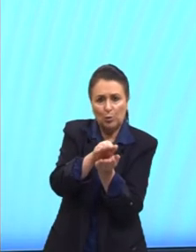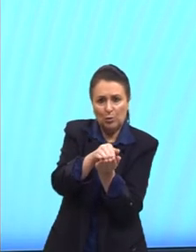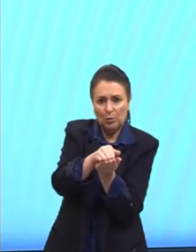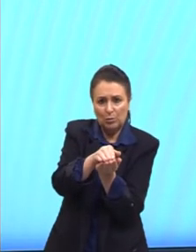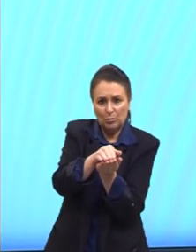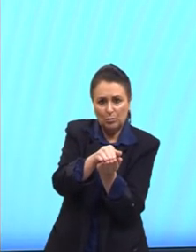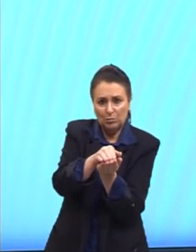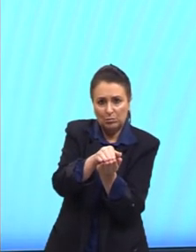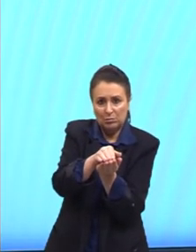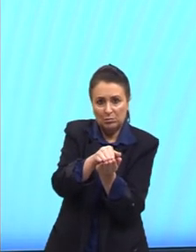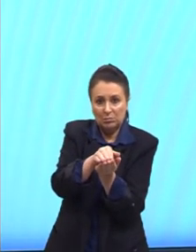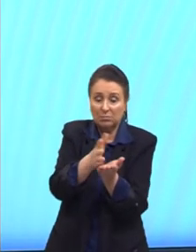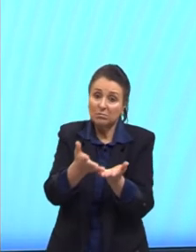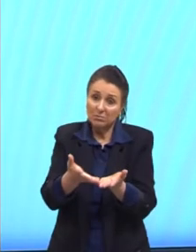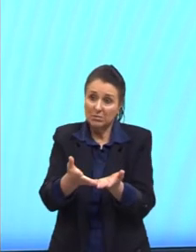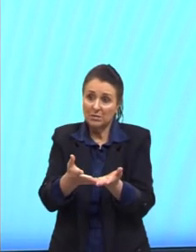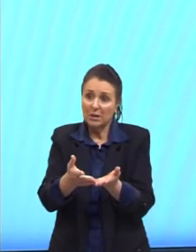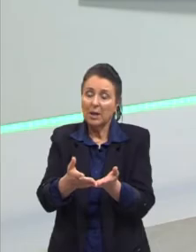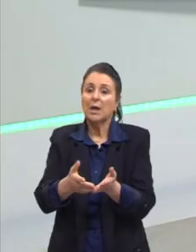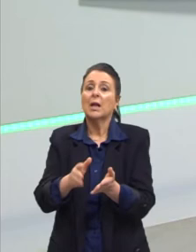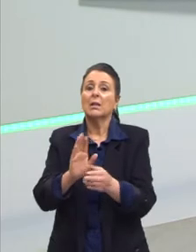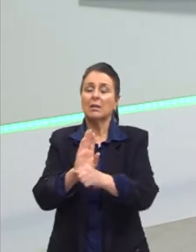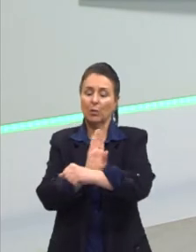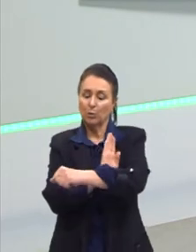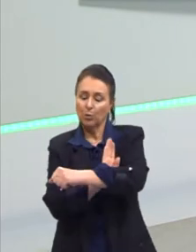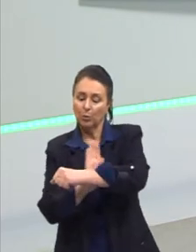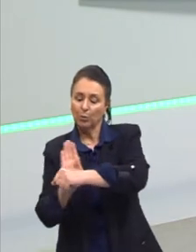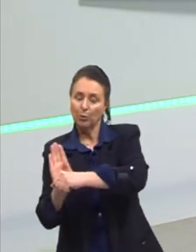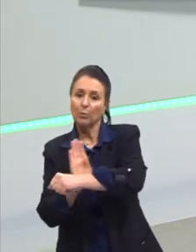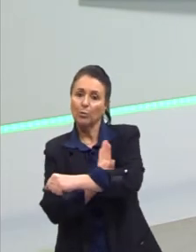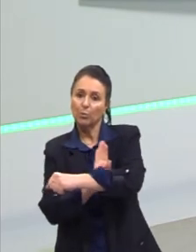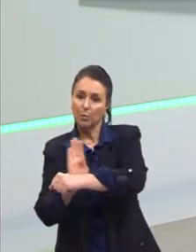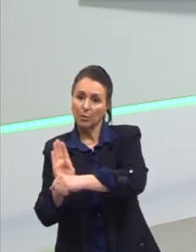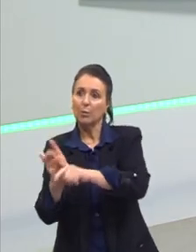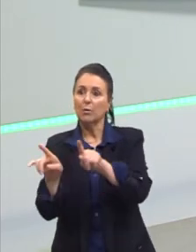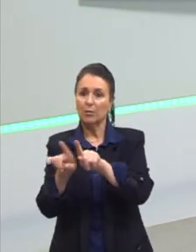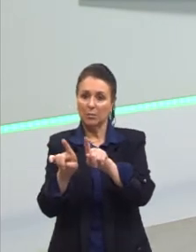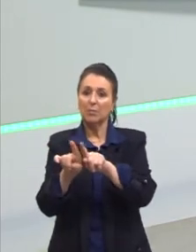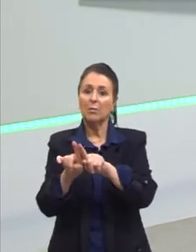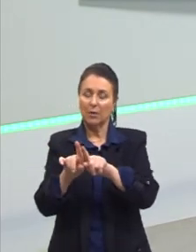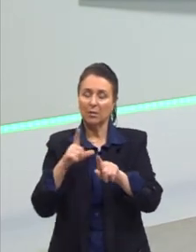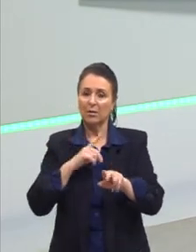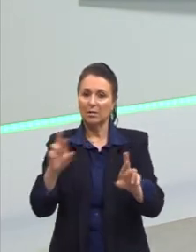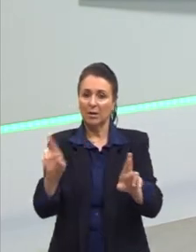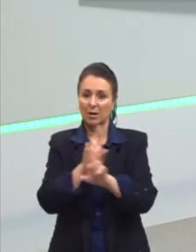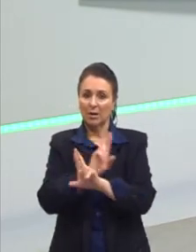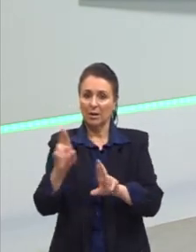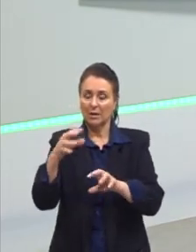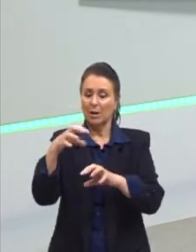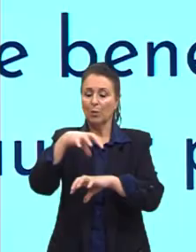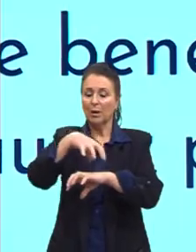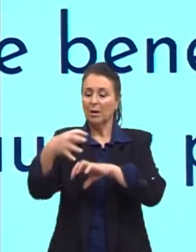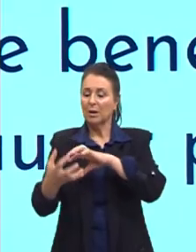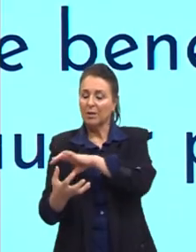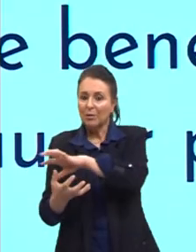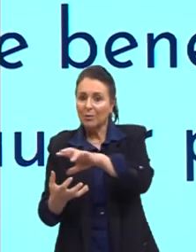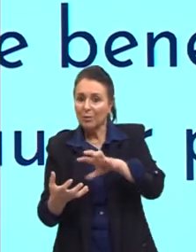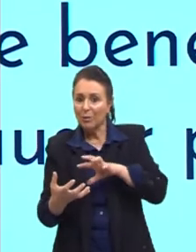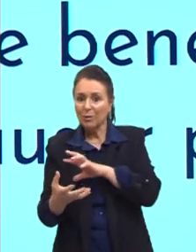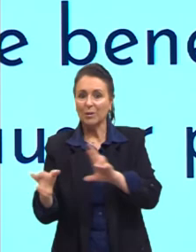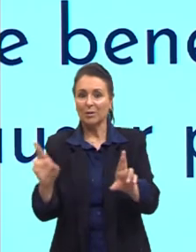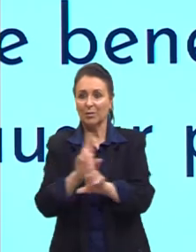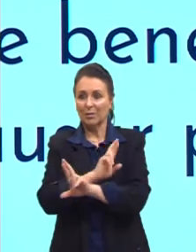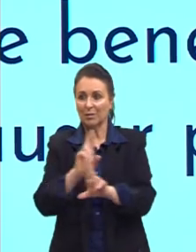crocodilo. A rêmora e o tubarão também é bem característico dessa relação ecológica. A rêmora fica pertinho do